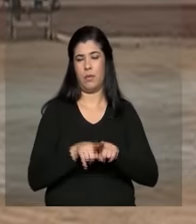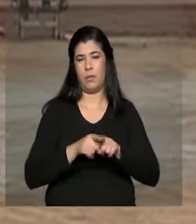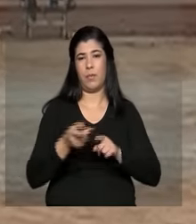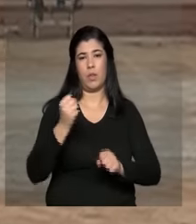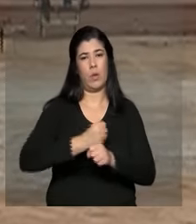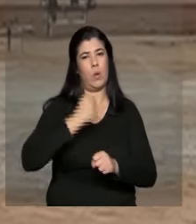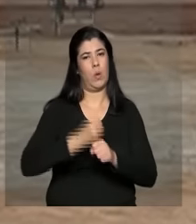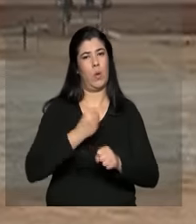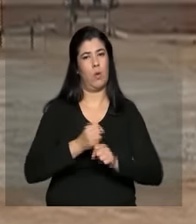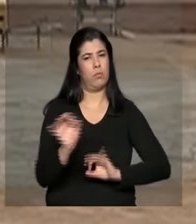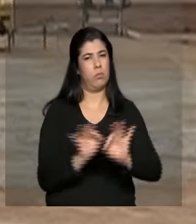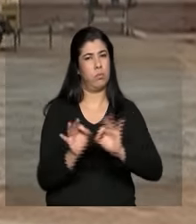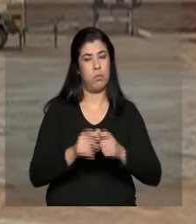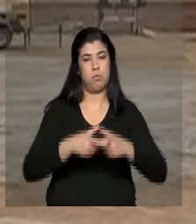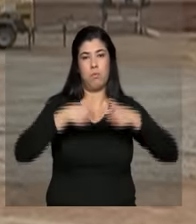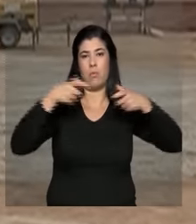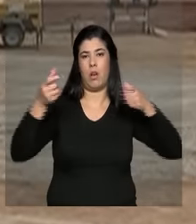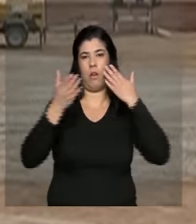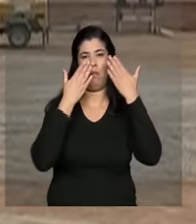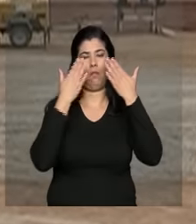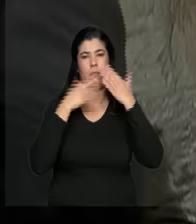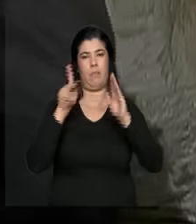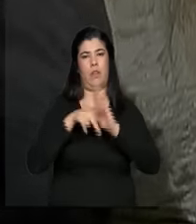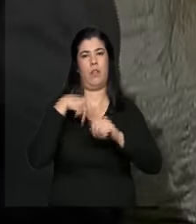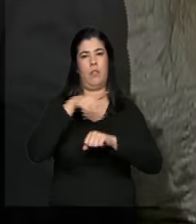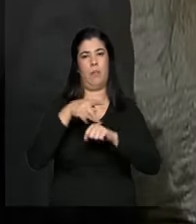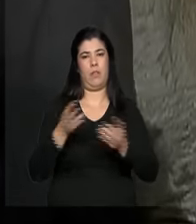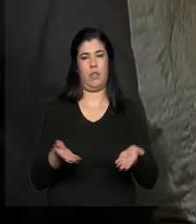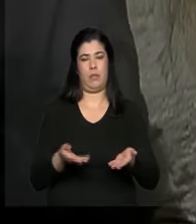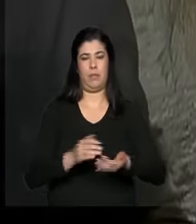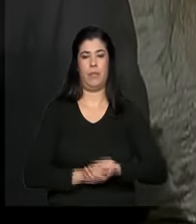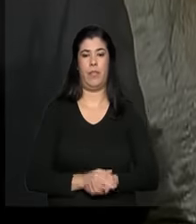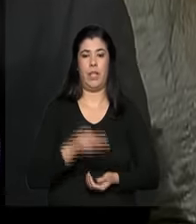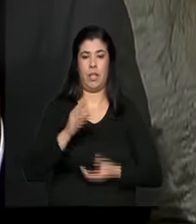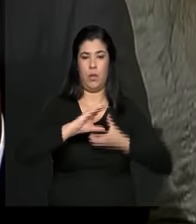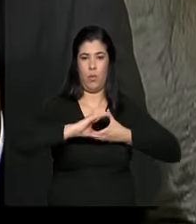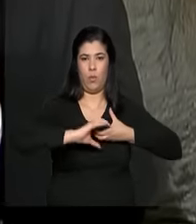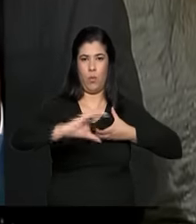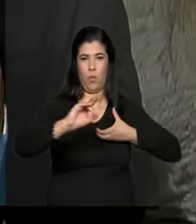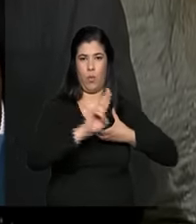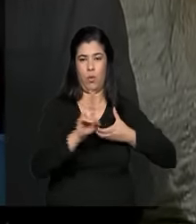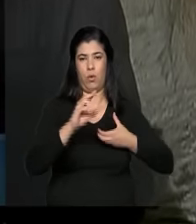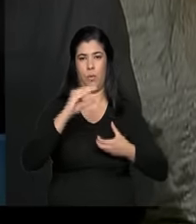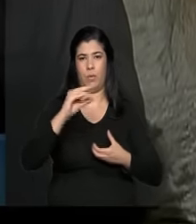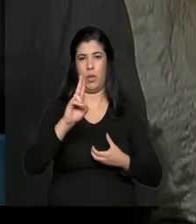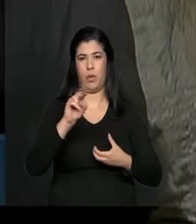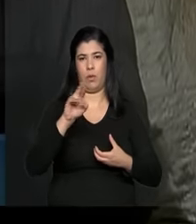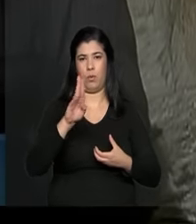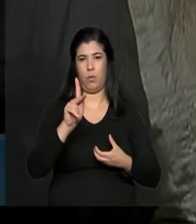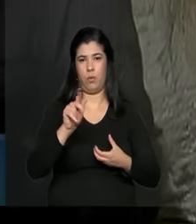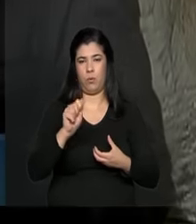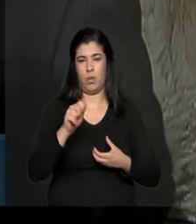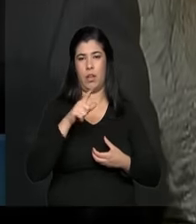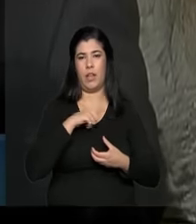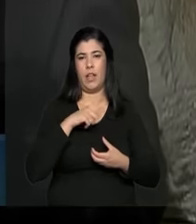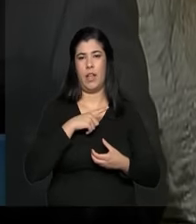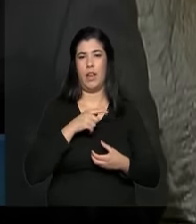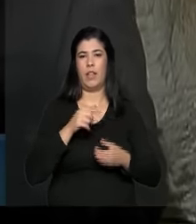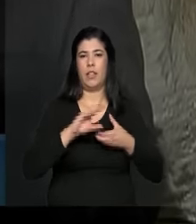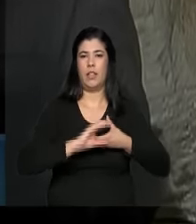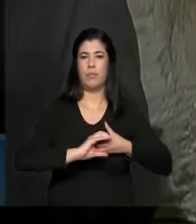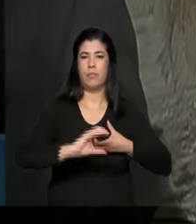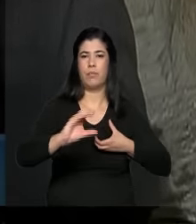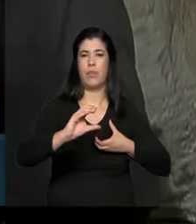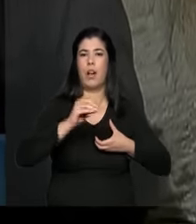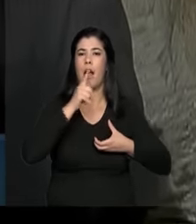maior obra de infraestrutura hídrica do país. Esse túnel, chamado Cuncas 2, tem 4 quilômetros de extensão e vai servir